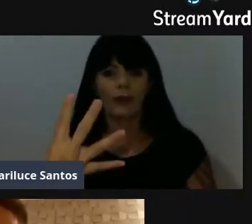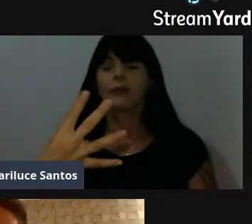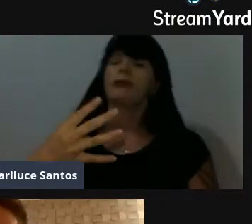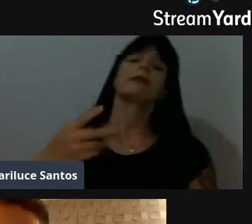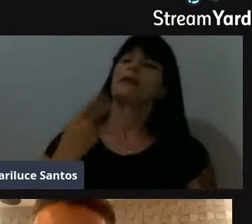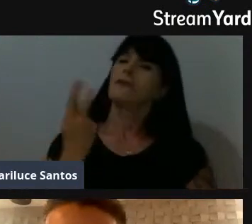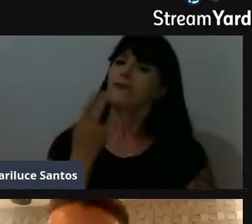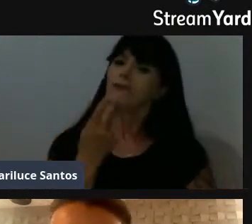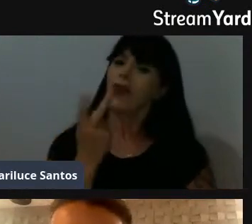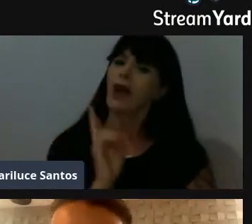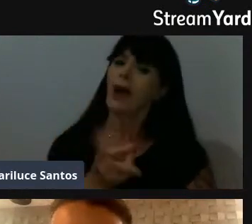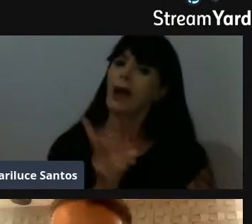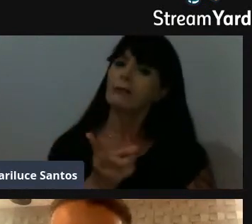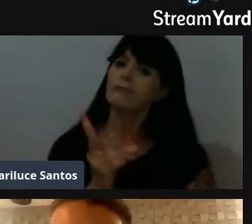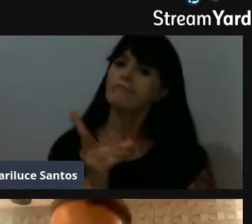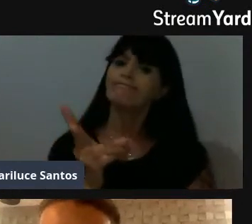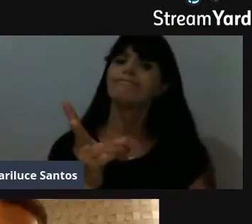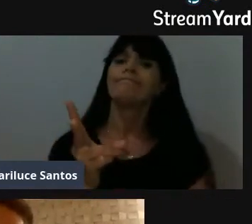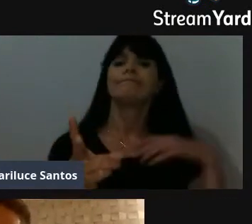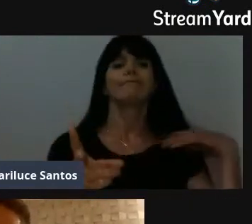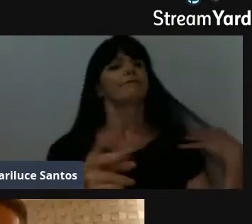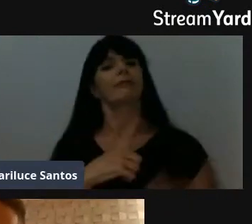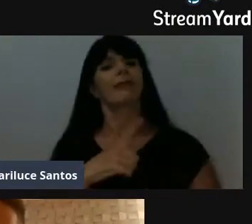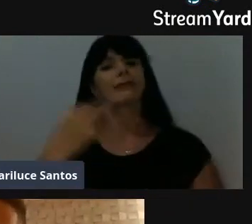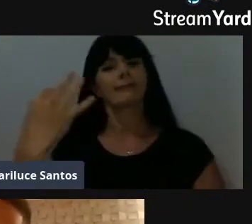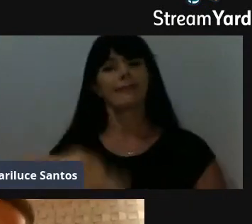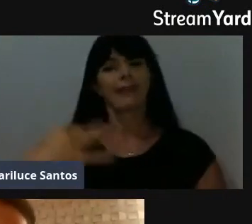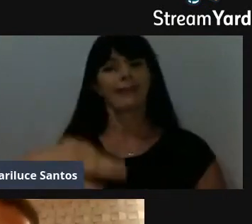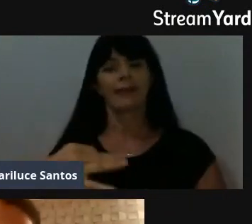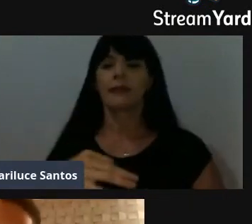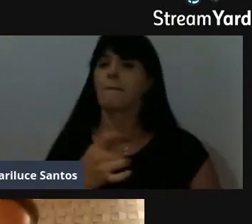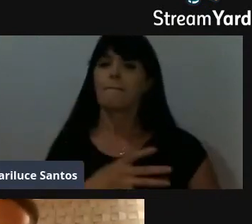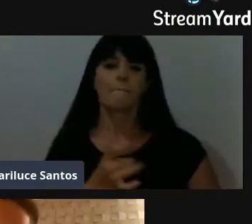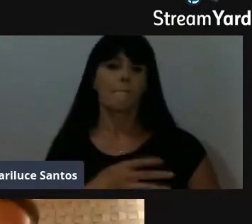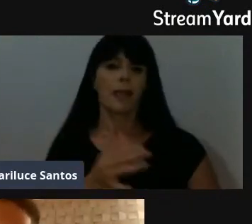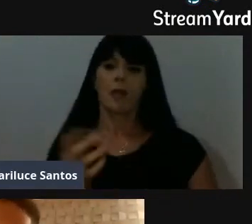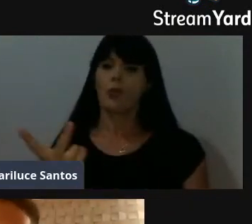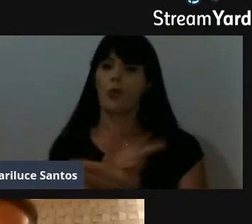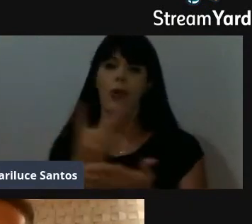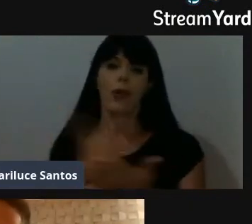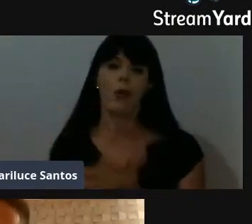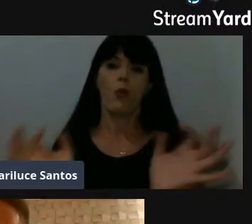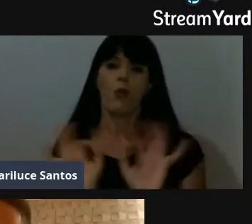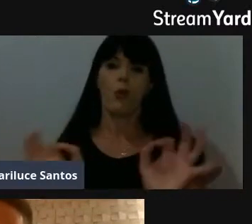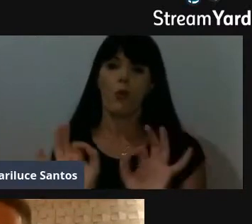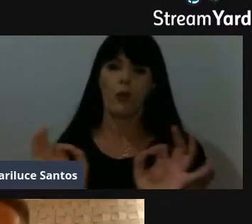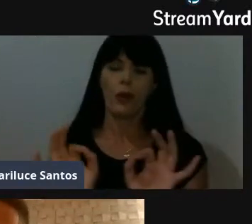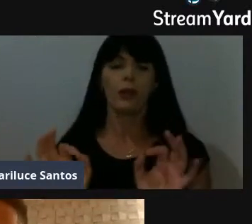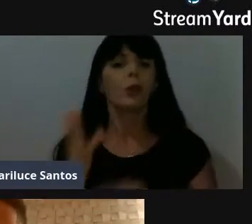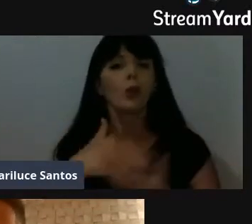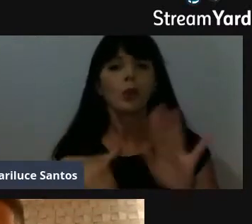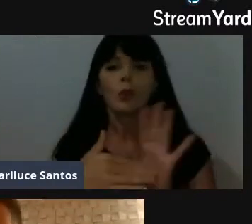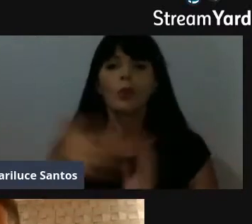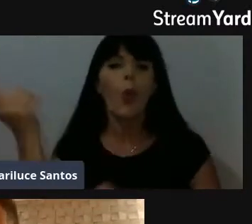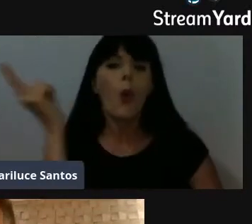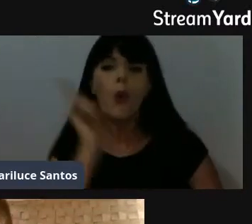e eu sempre falo com muita propriedade, com bastante certeza, sem medo de errar, de que